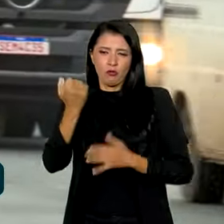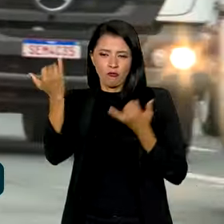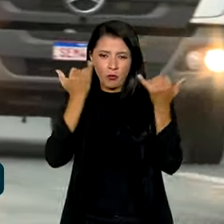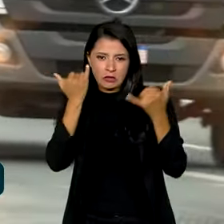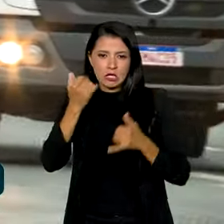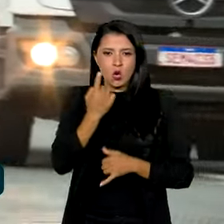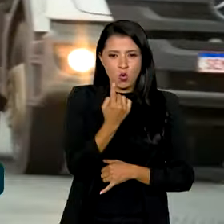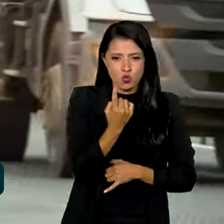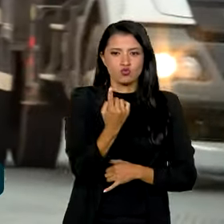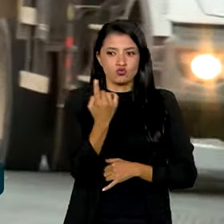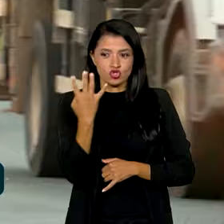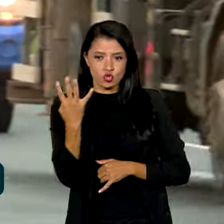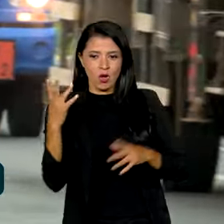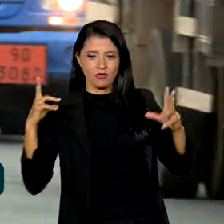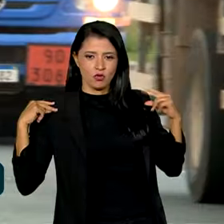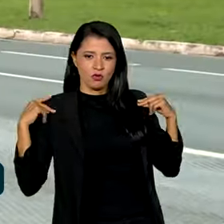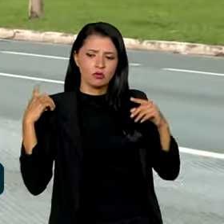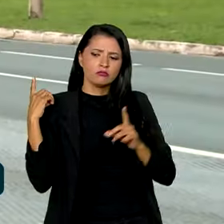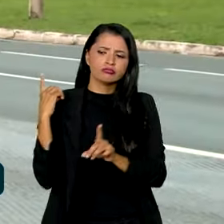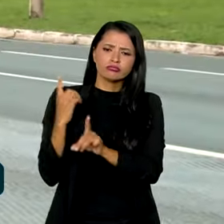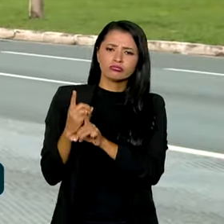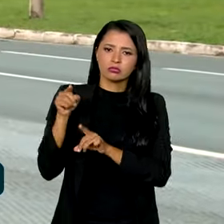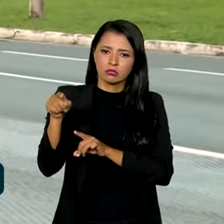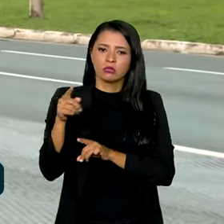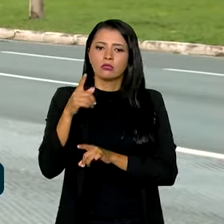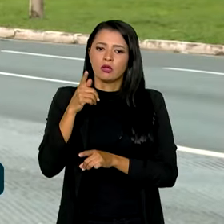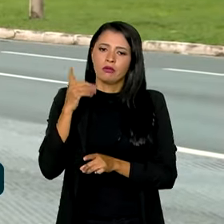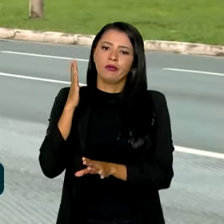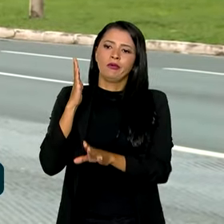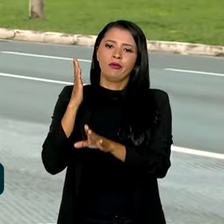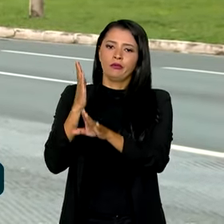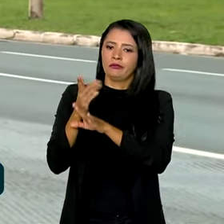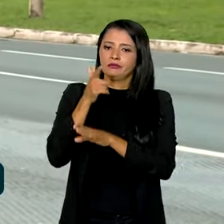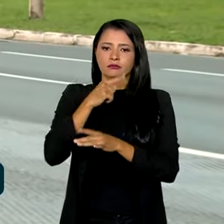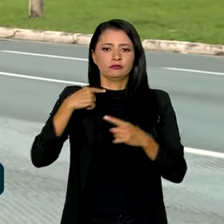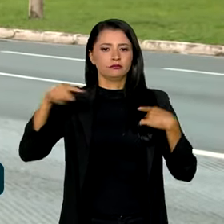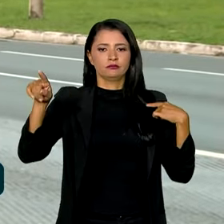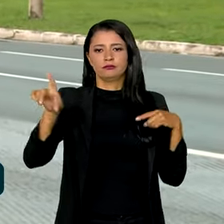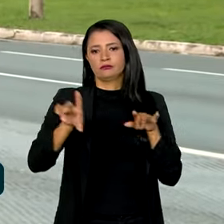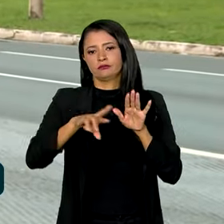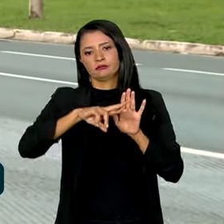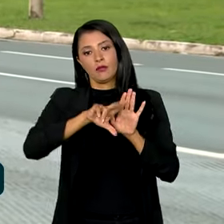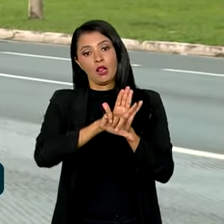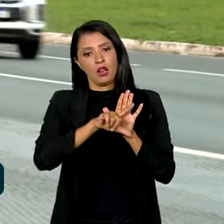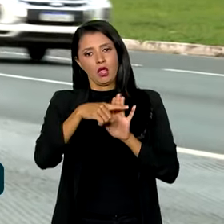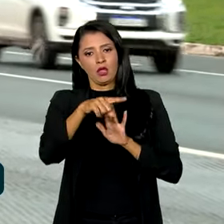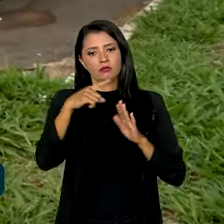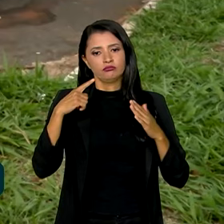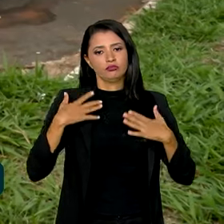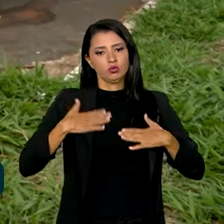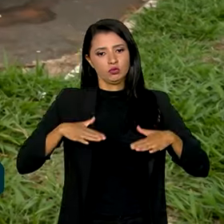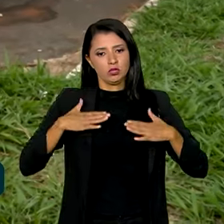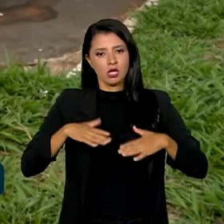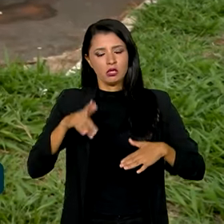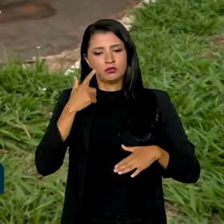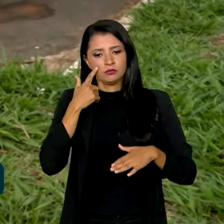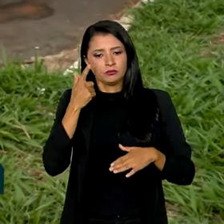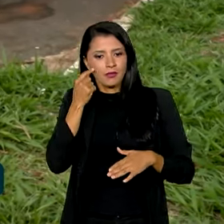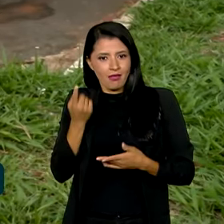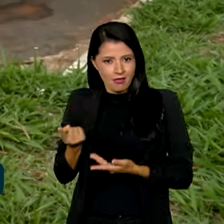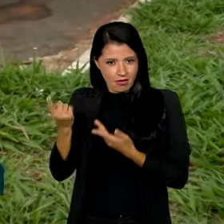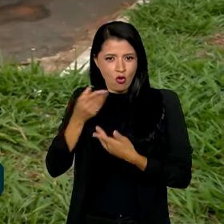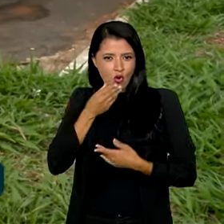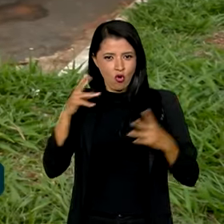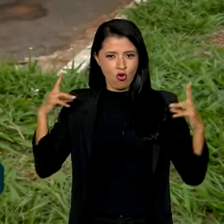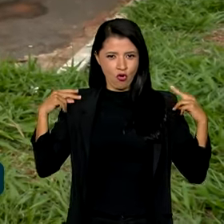um em cada quatro motoristas abordados foram autuados por descumprirem a lei do descanso. Para o Anderson,